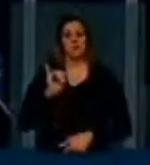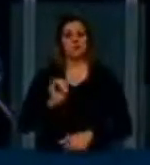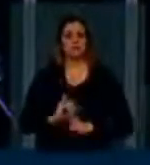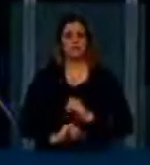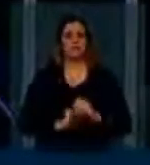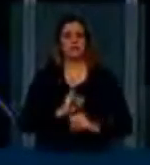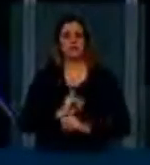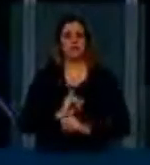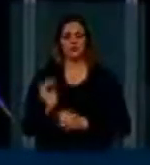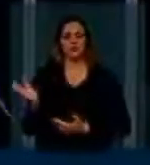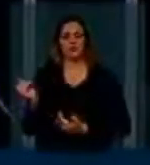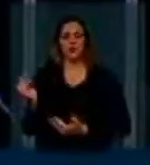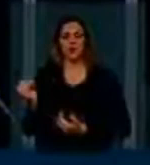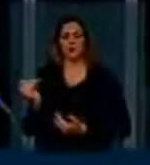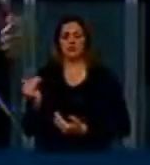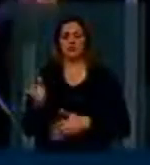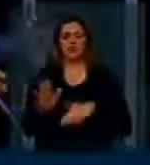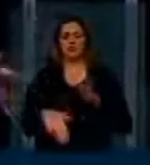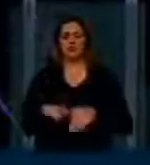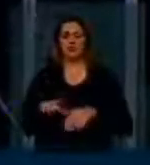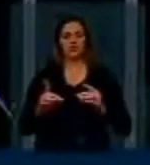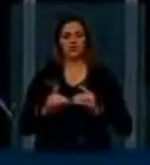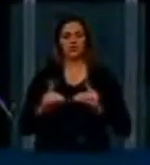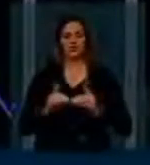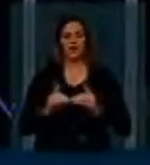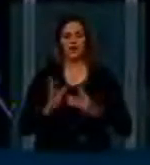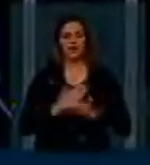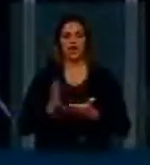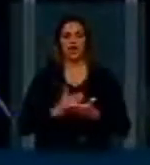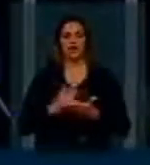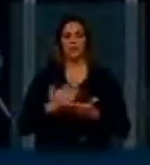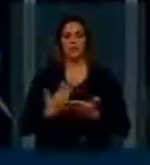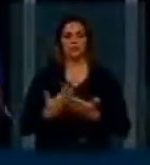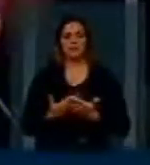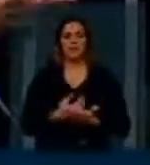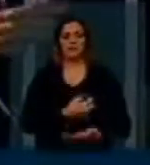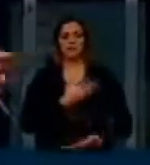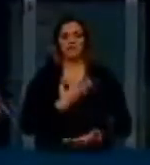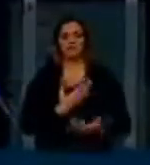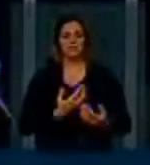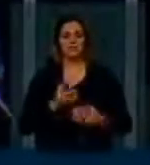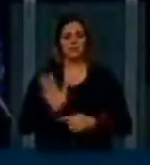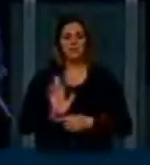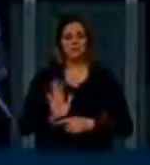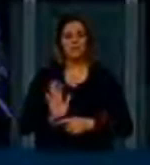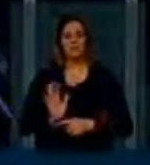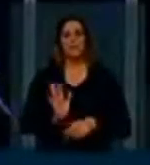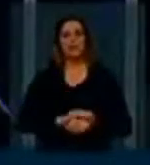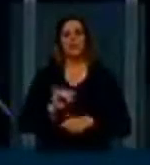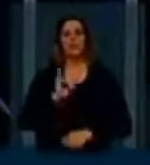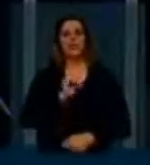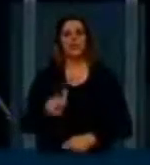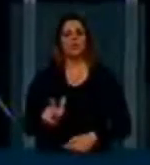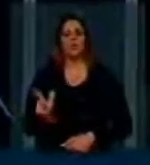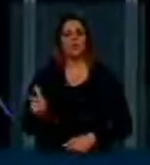para um jovem ter acesso a material didático, a um livro, literatura, poesia, a um vídeo, do que uma pessoa que tem muito